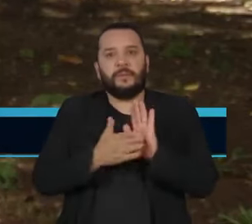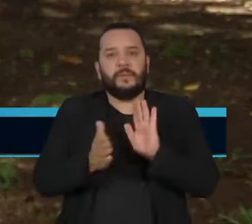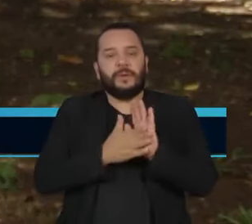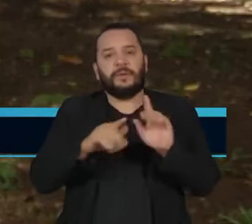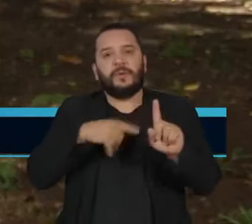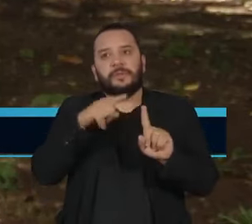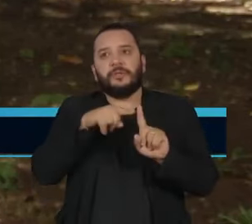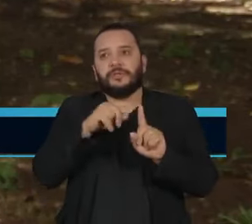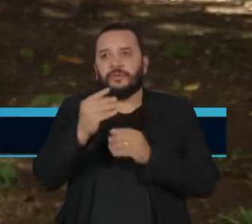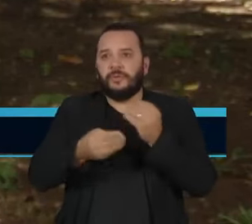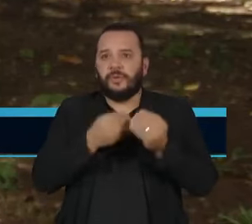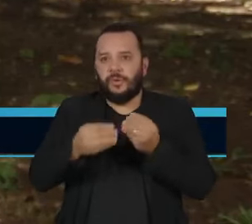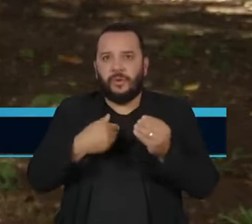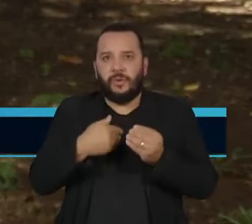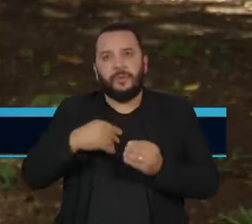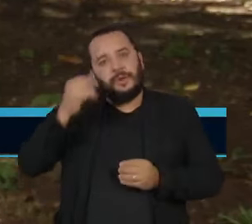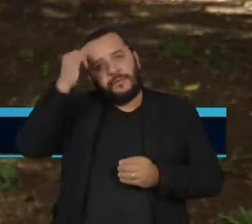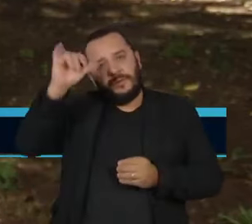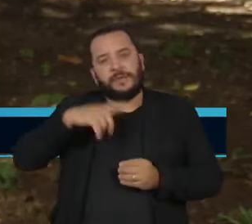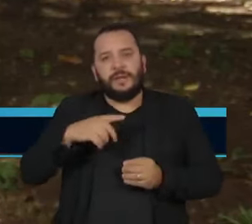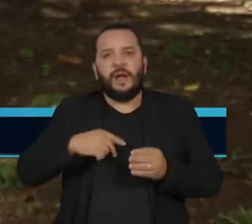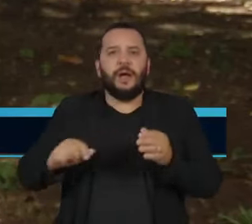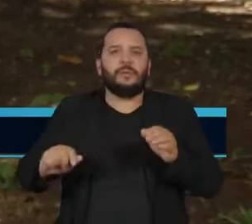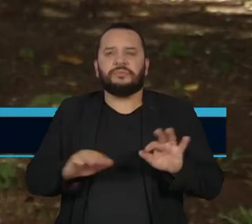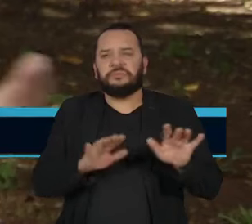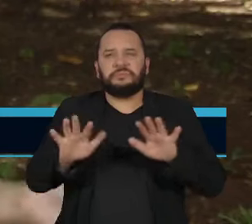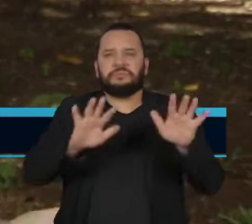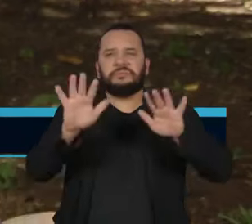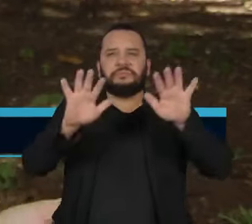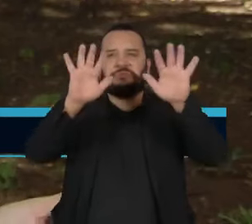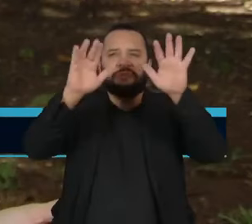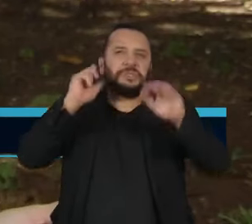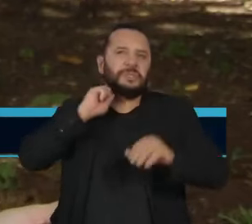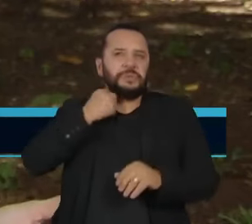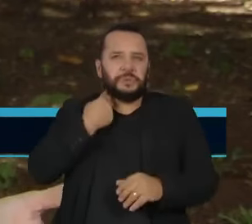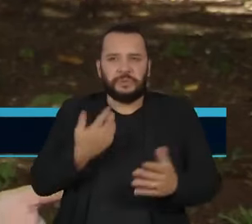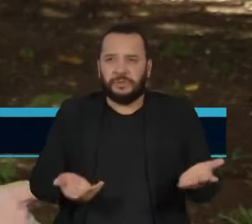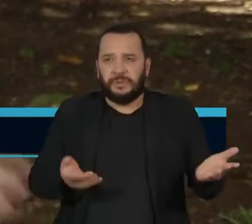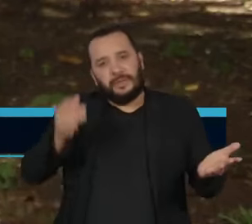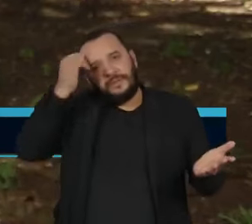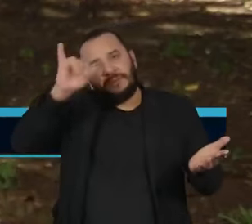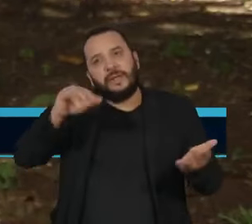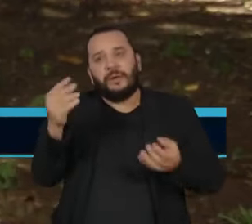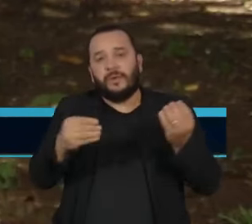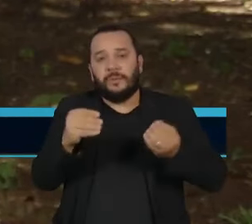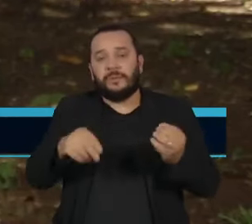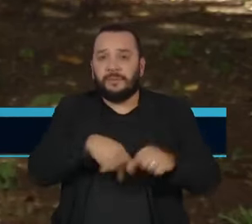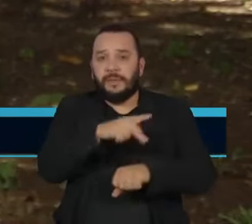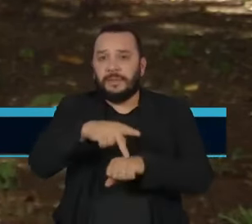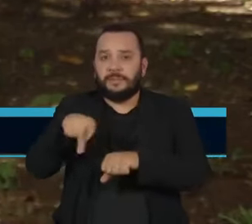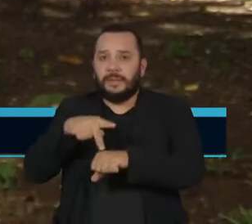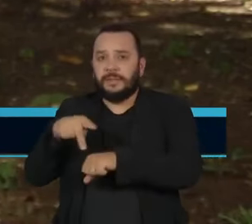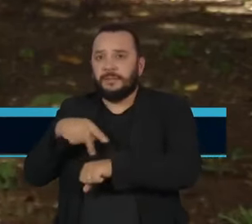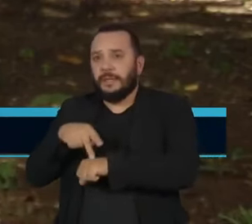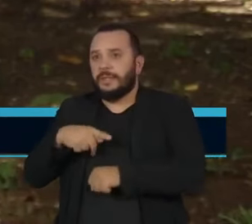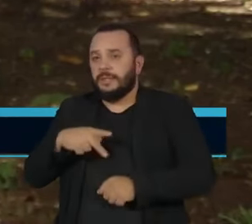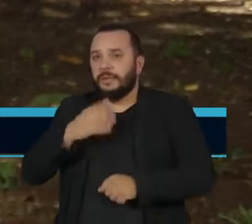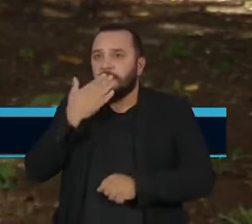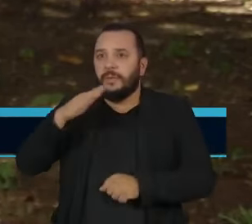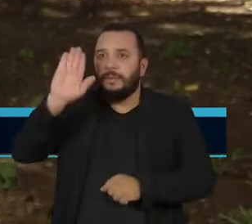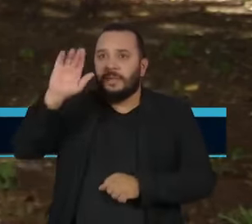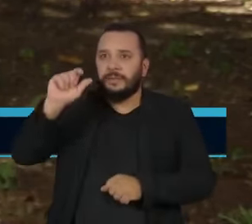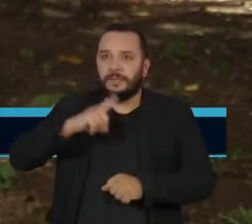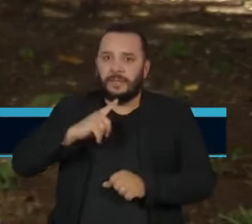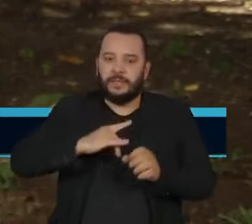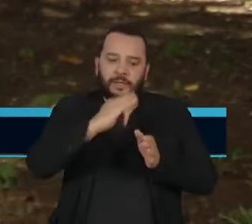ambiciosas de corte de emissões de gases de efeito estufa. As promessas de cada país são definidas em documentos conhecidos como